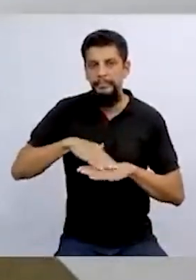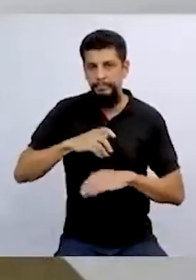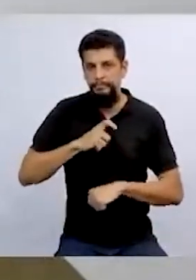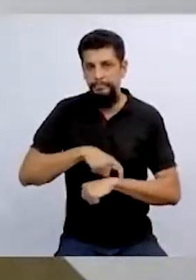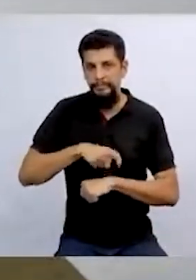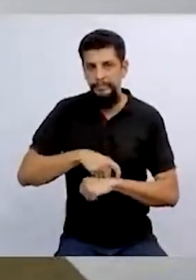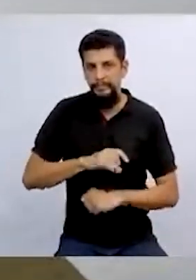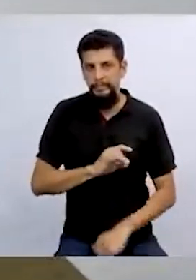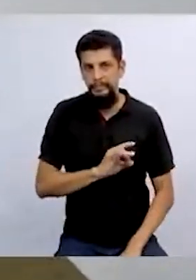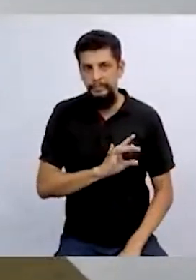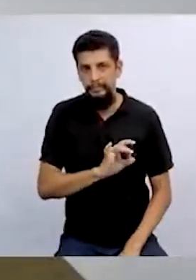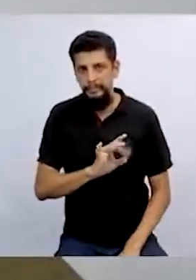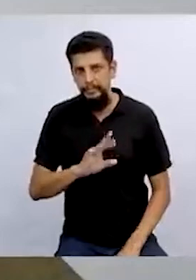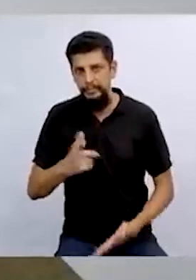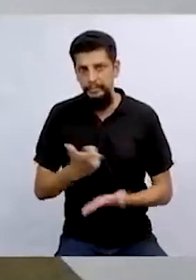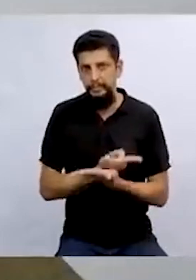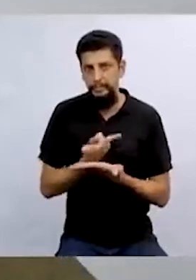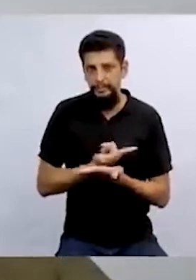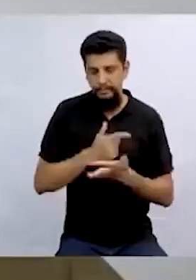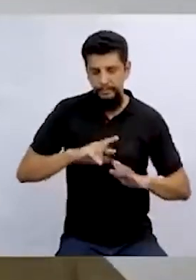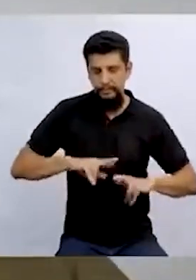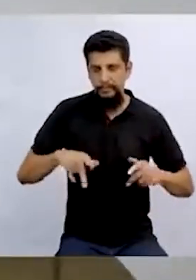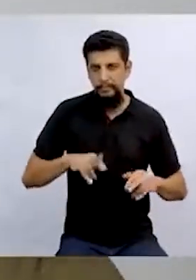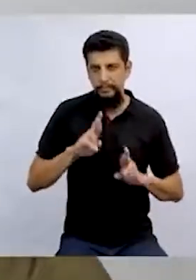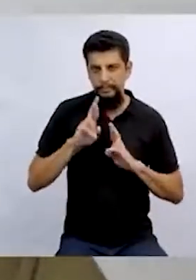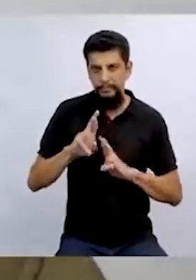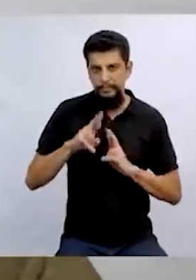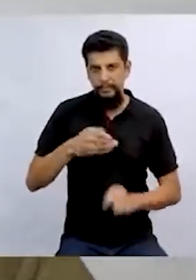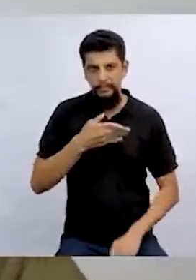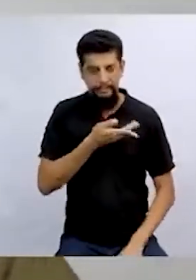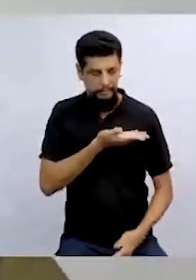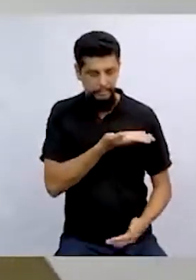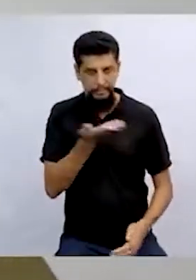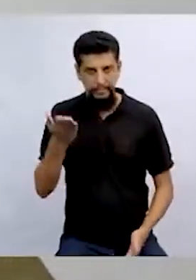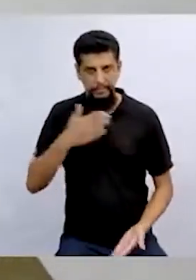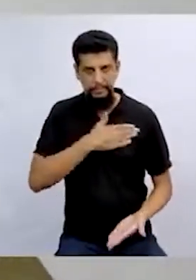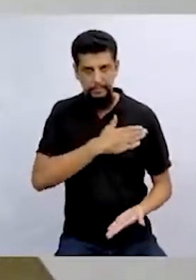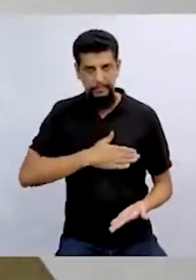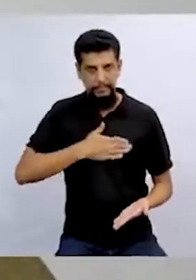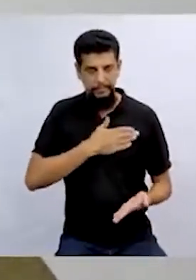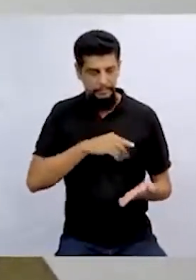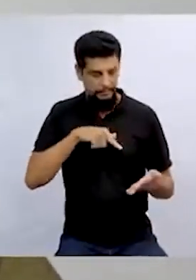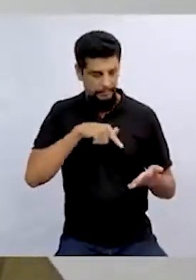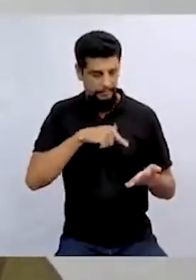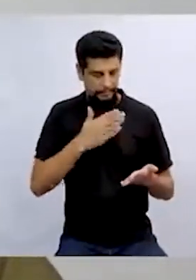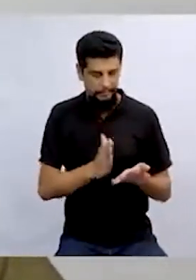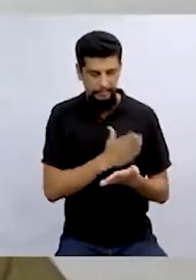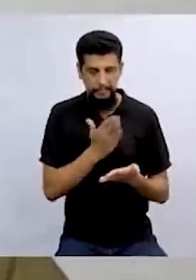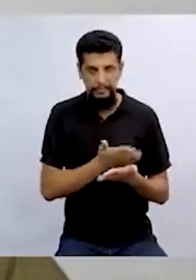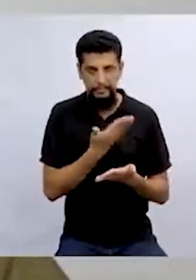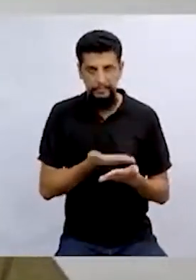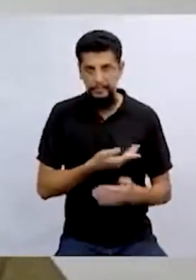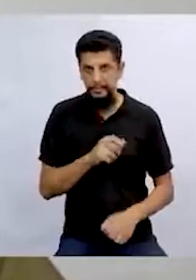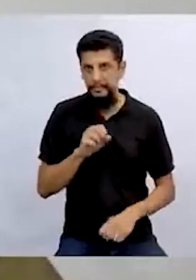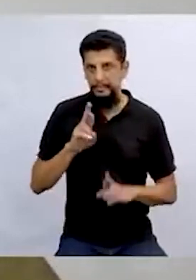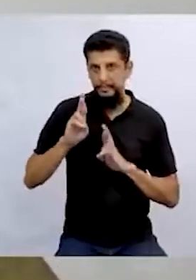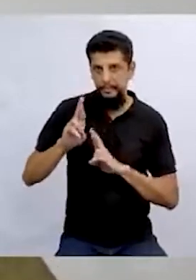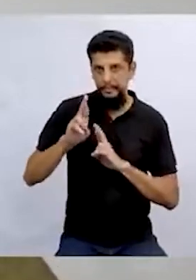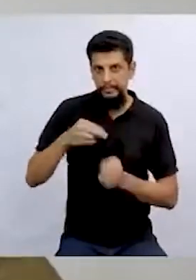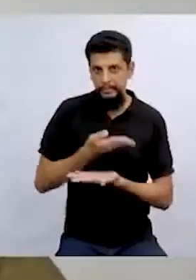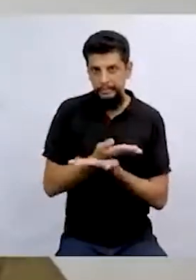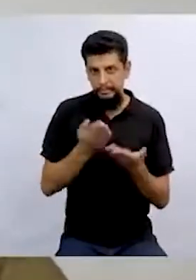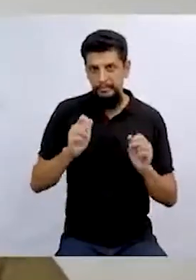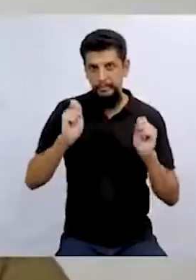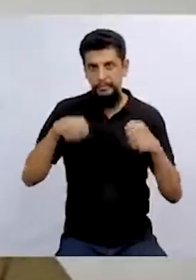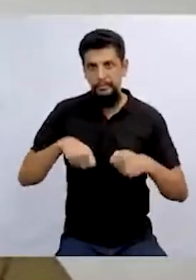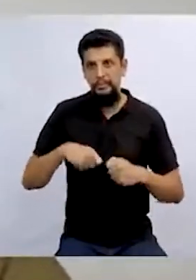tempo. Cada caso é um caso. Eu espero que vocês tenham gostado do livro da bruxa, e eu espero sinceramente que um